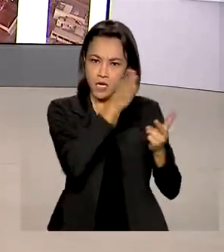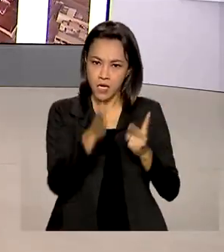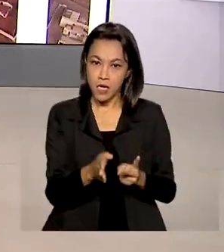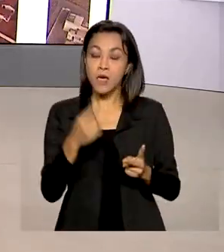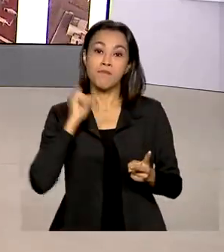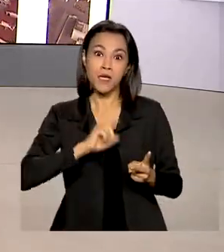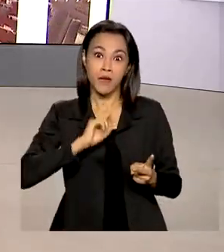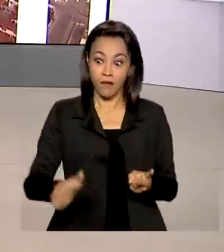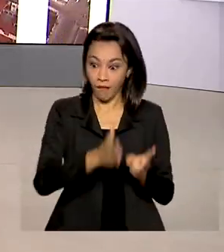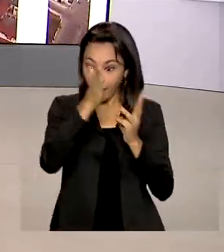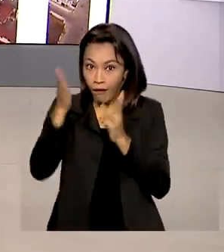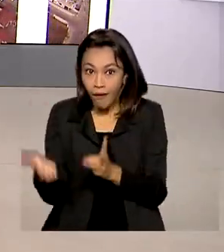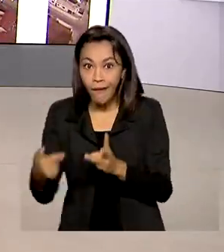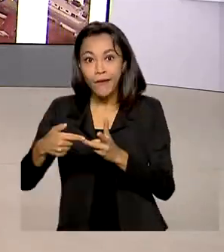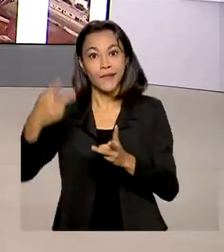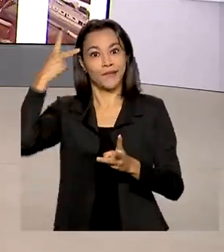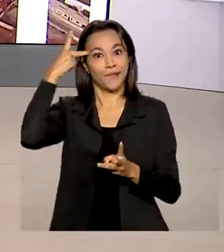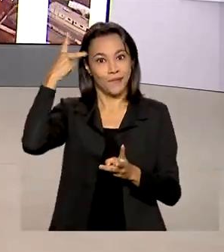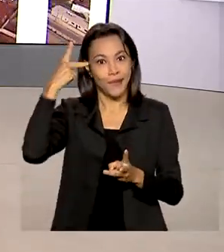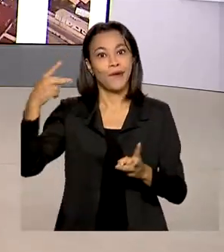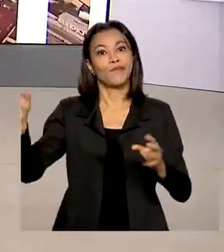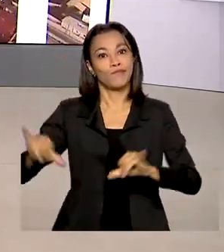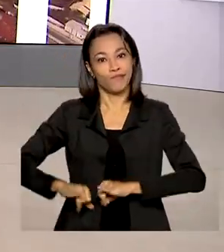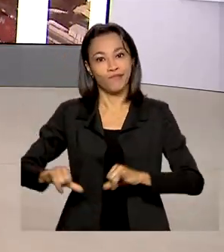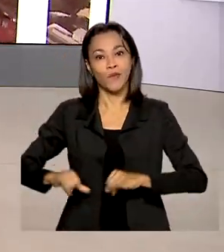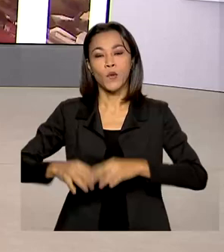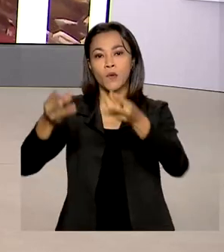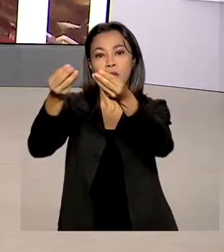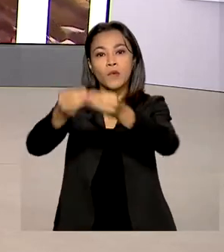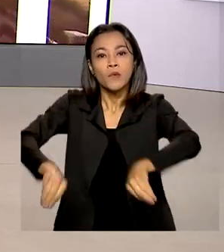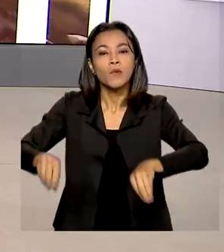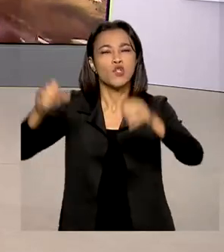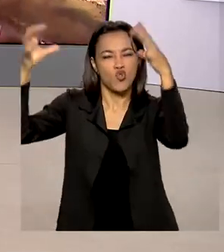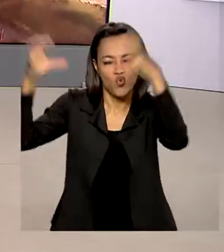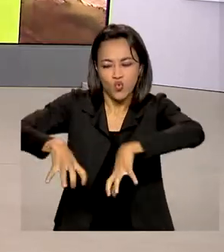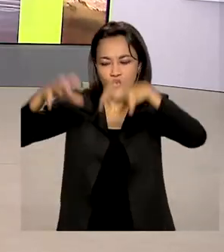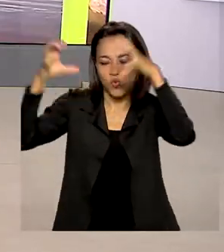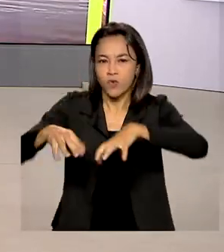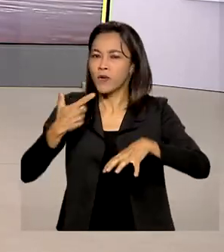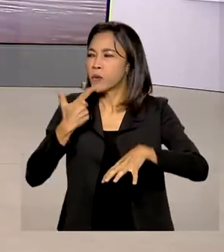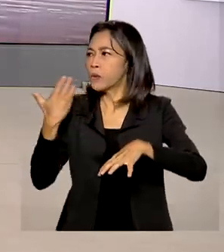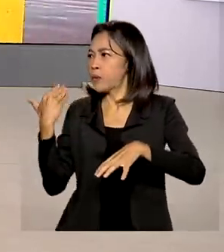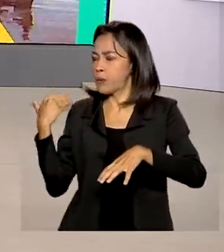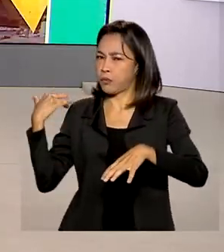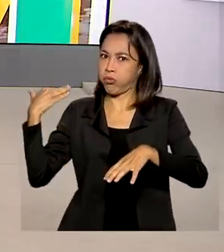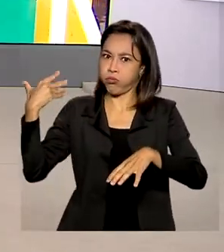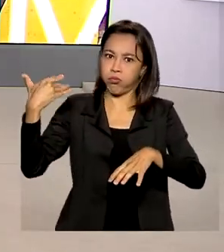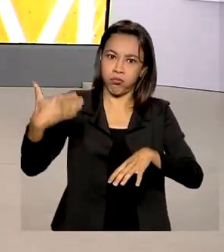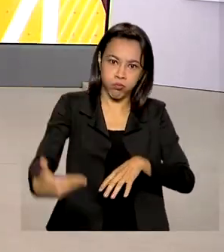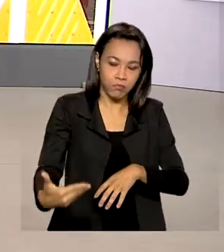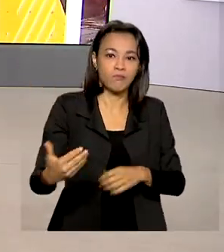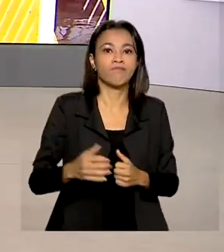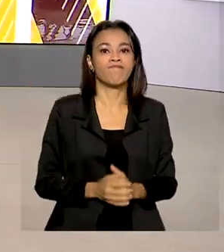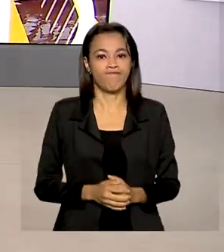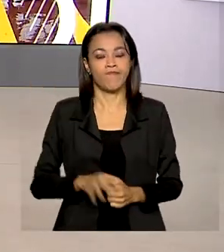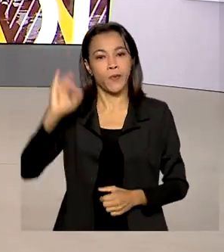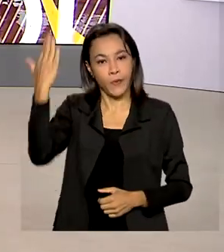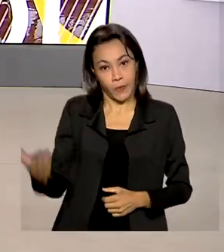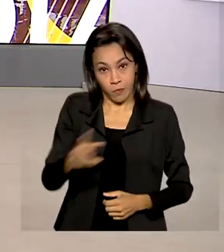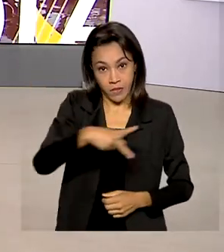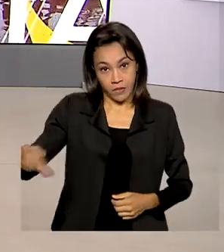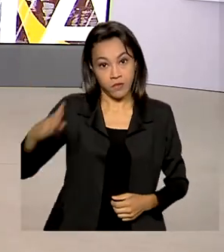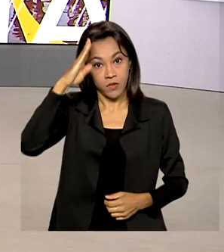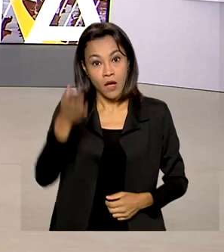municípios de São Paulo sofrem com as consequências do excesso de chuvas dos últimos dias. O presidente Jair Bolsonaro e